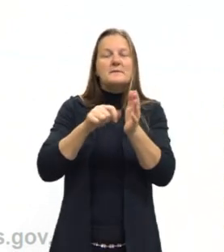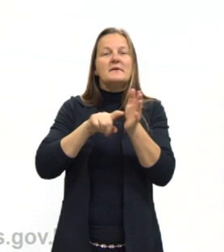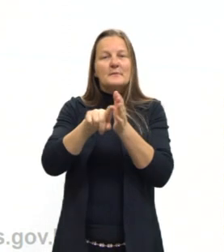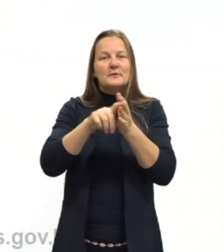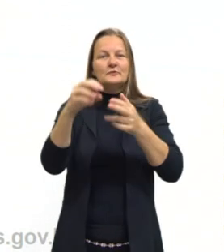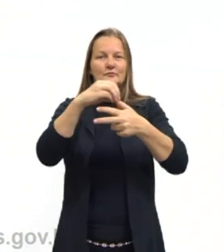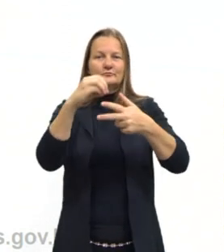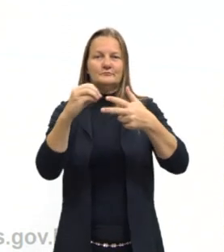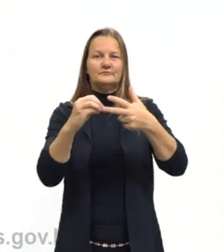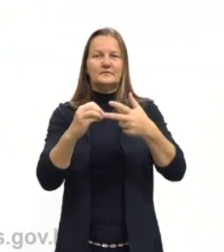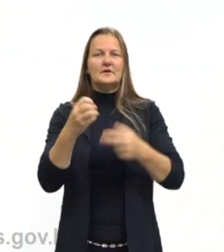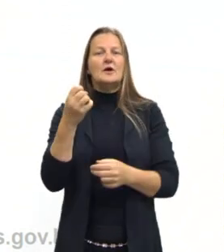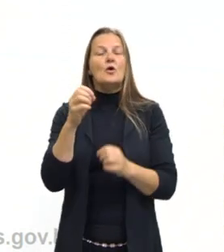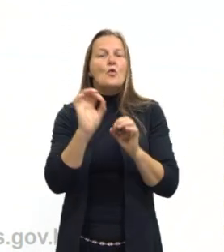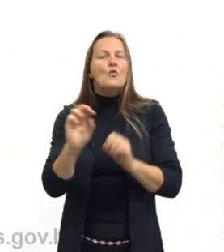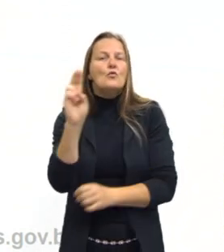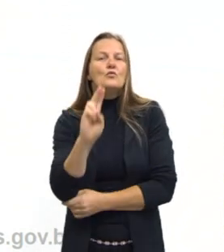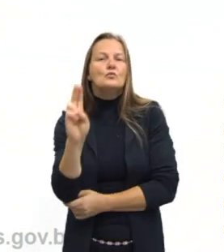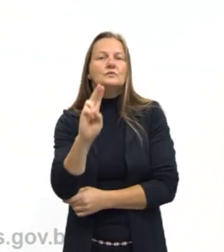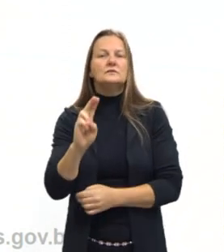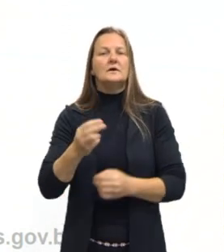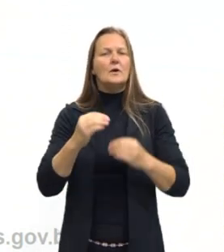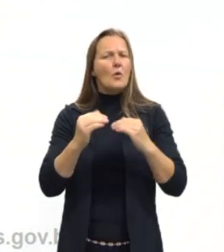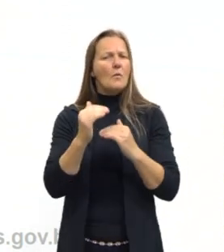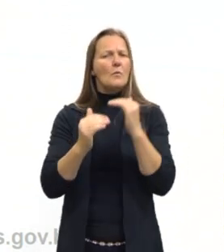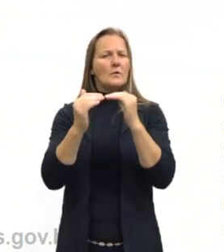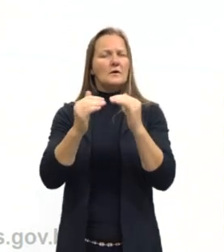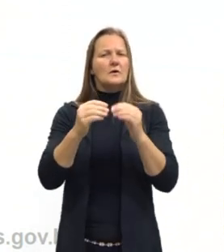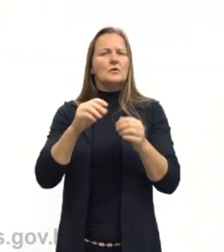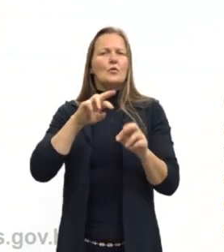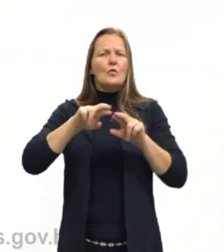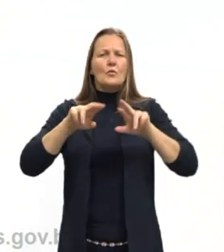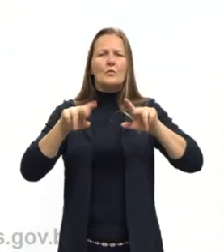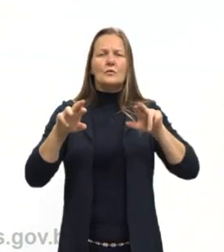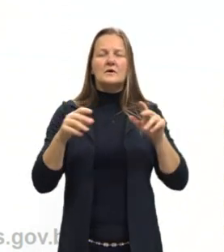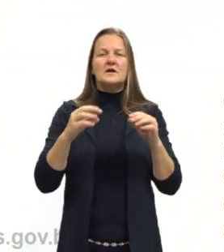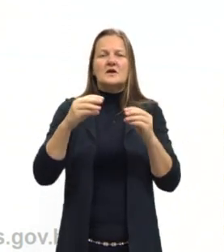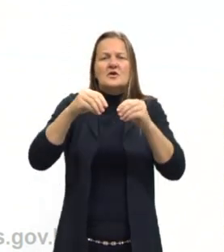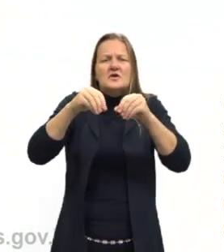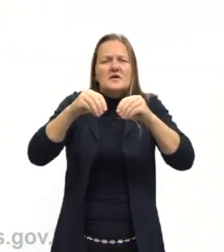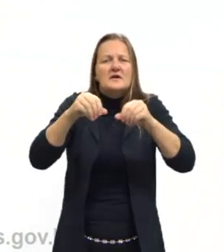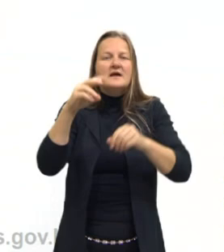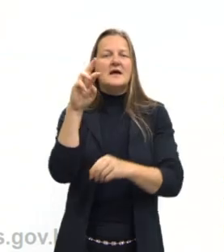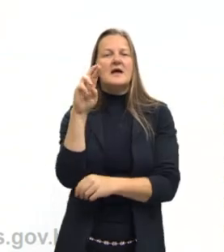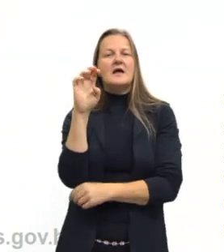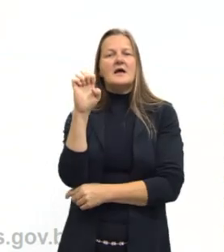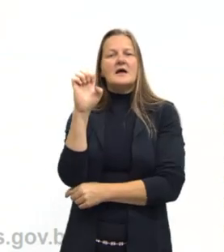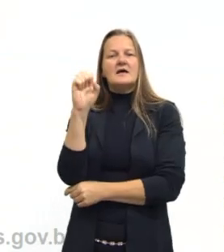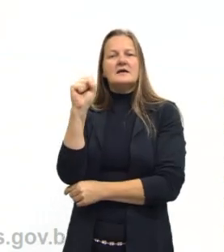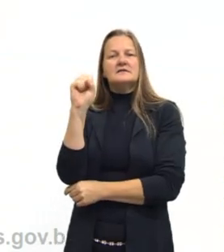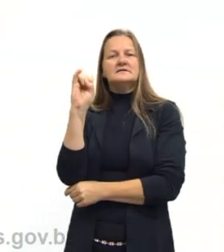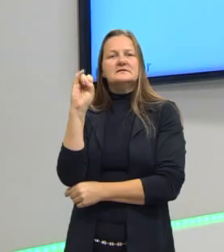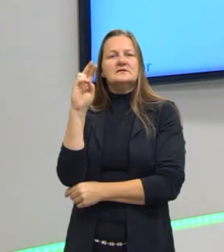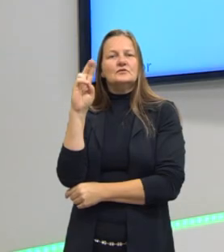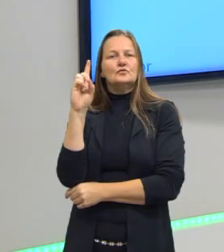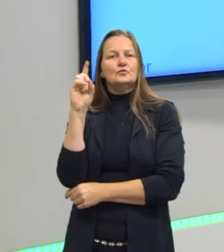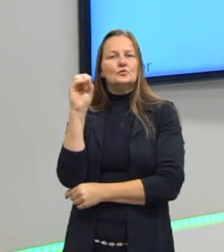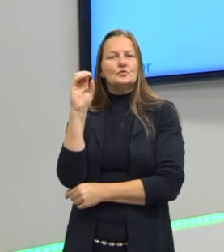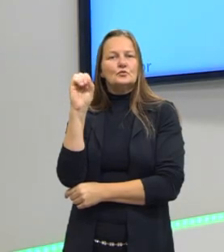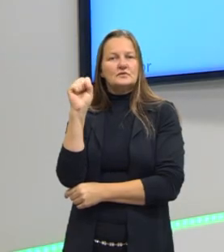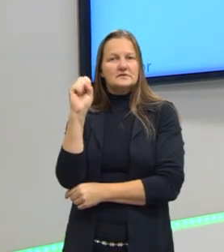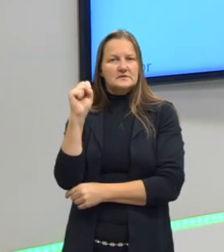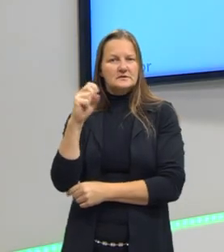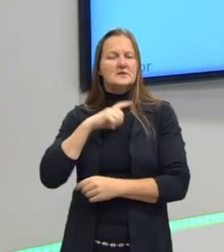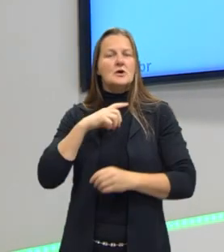seguinte. A utilização de processos de bioremediação de resíduos gerados pela combustão incompleta